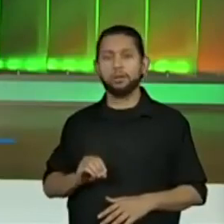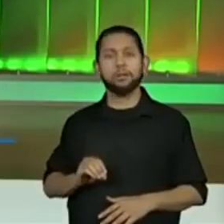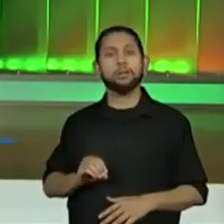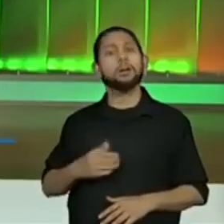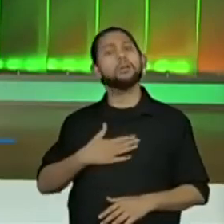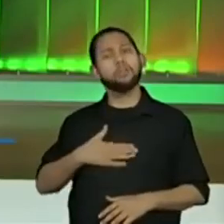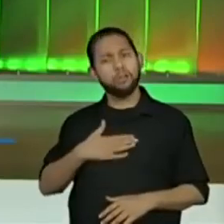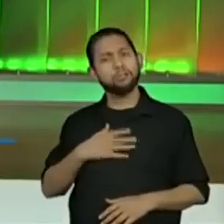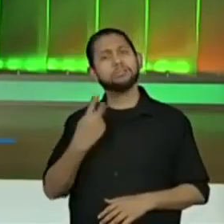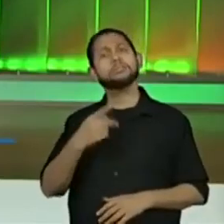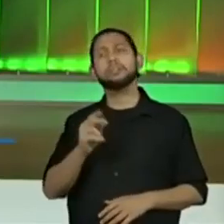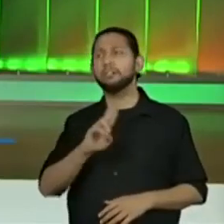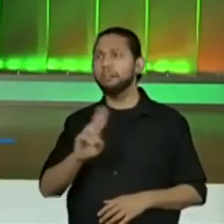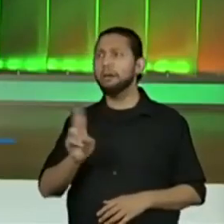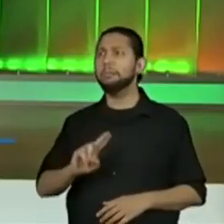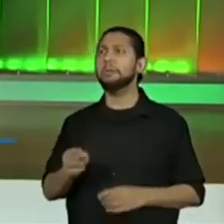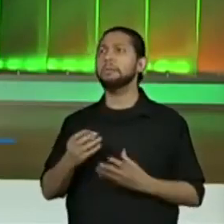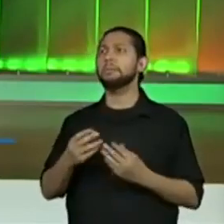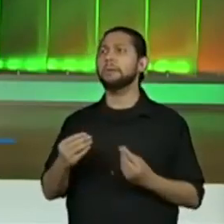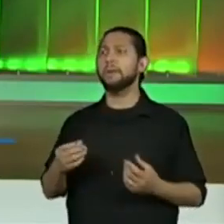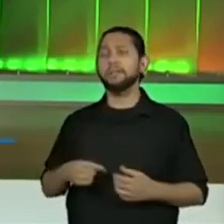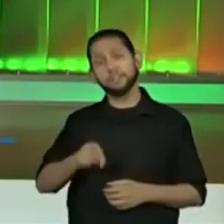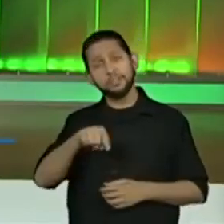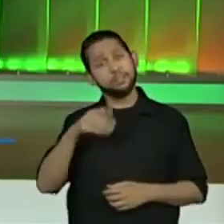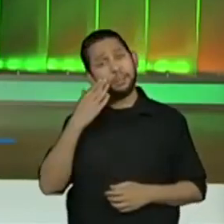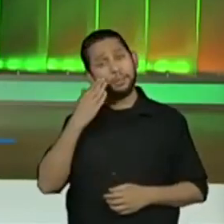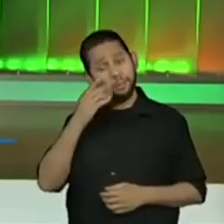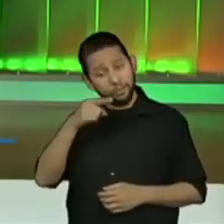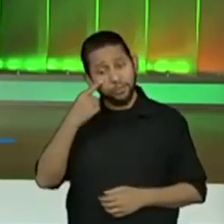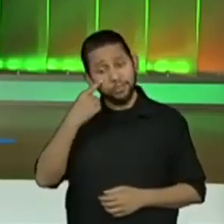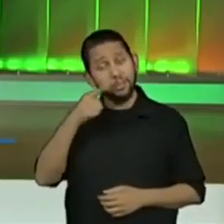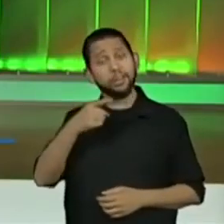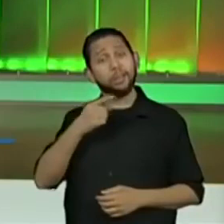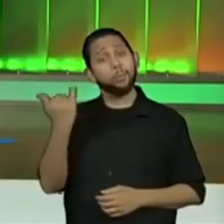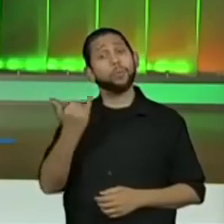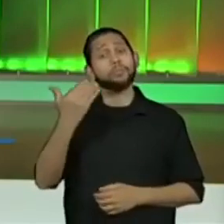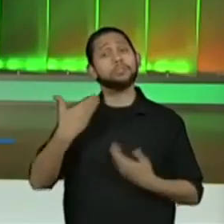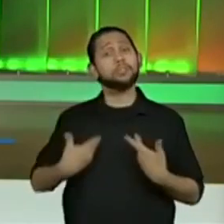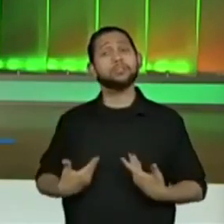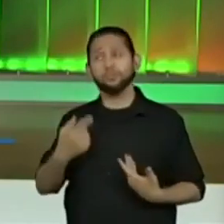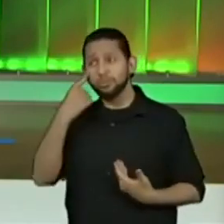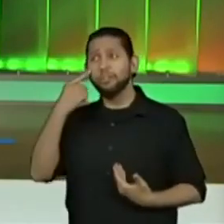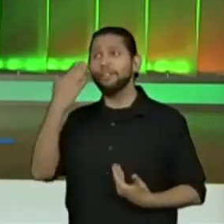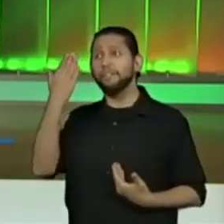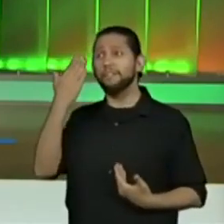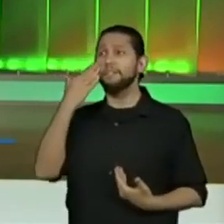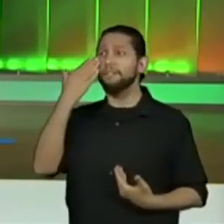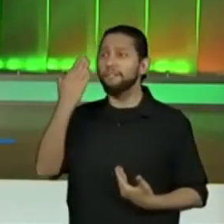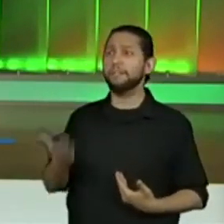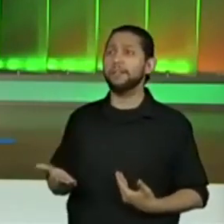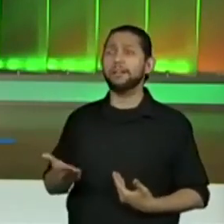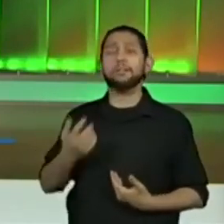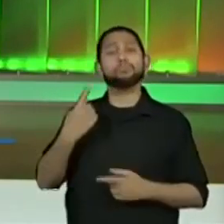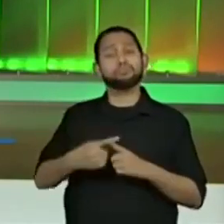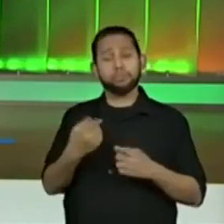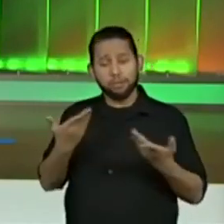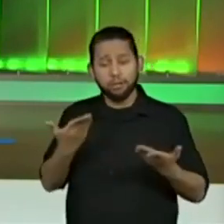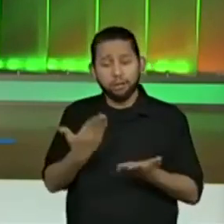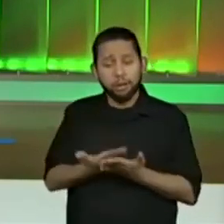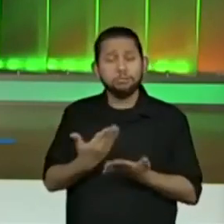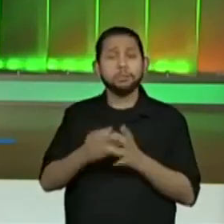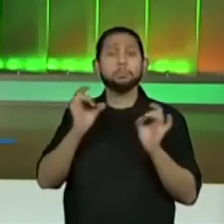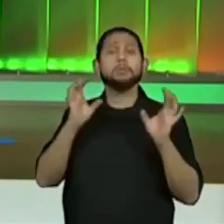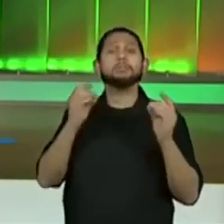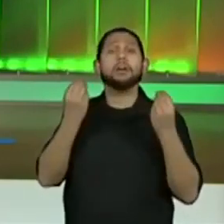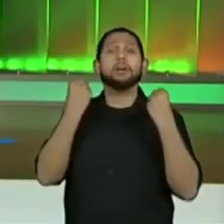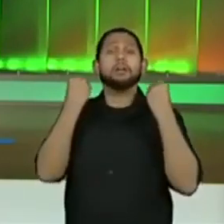de falar os nomes dos alunos que estão acompanhando para eles saberem que eles são importantes. Vocês estudantes é que fazem a nossa aula, então